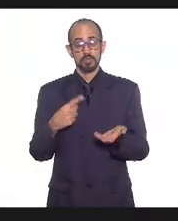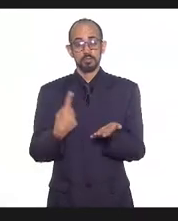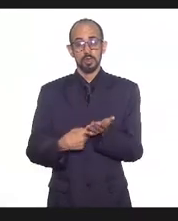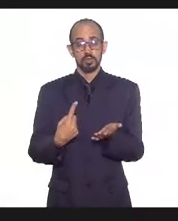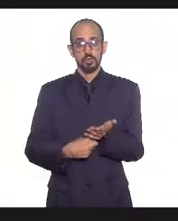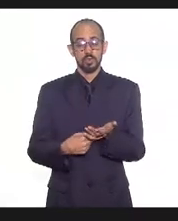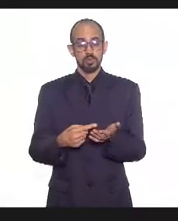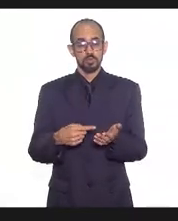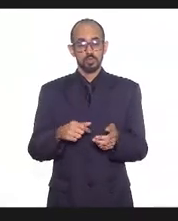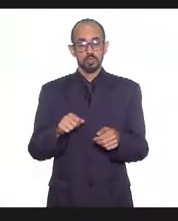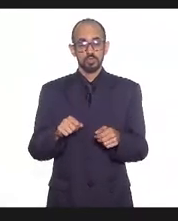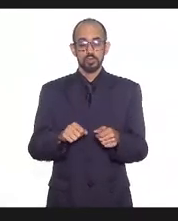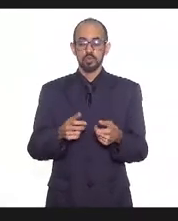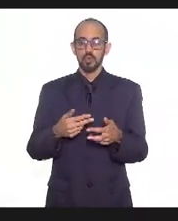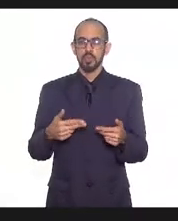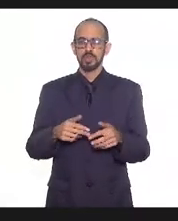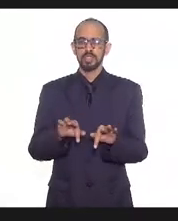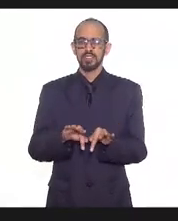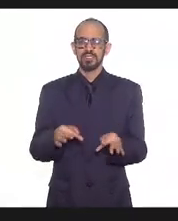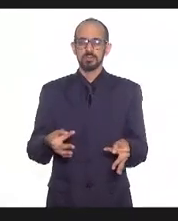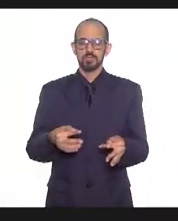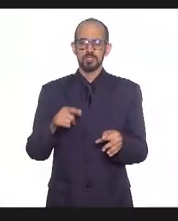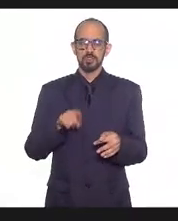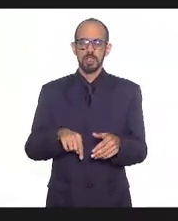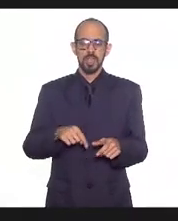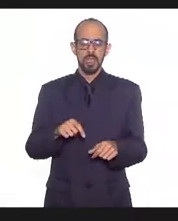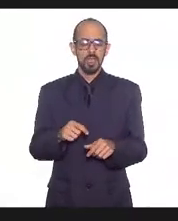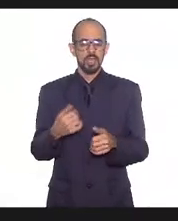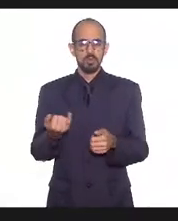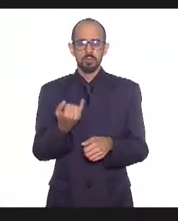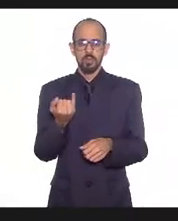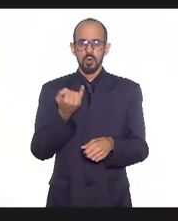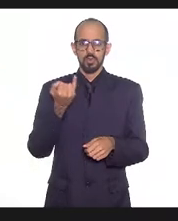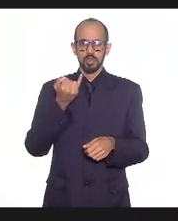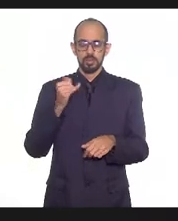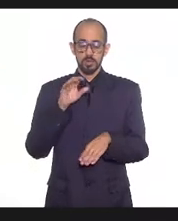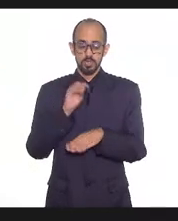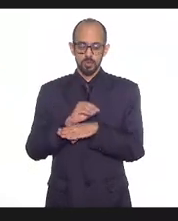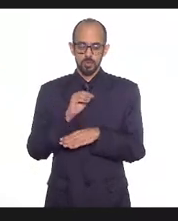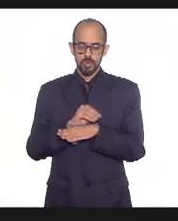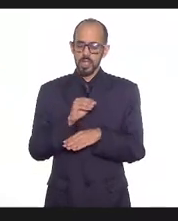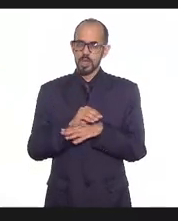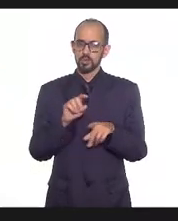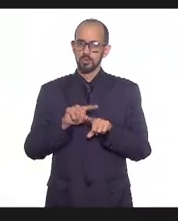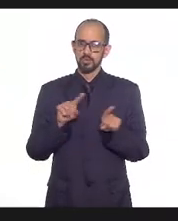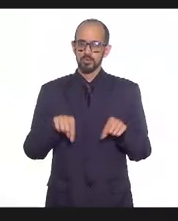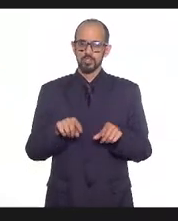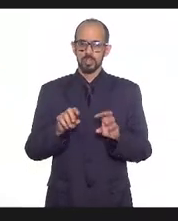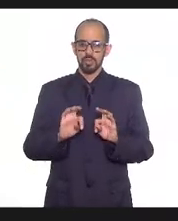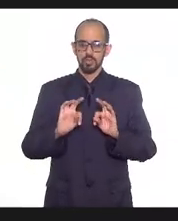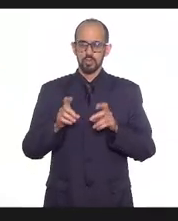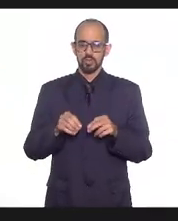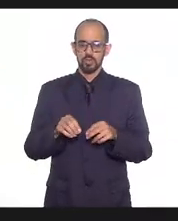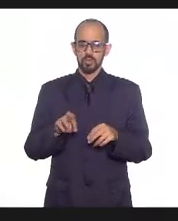atribuições mínimas que são essenciais para esse cuidado do trabalhador em toda a rede de atenção